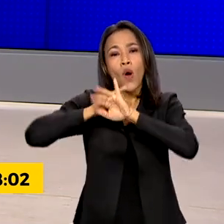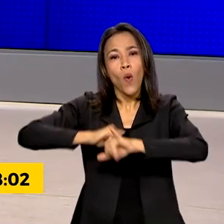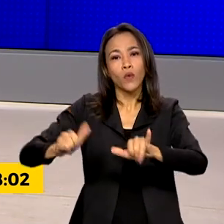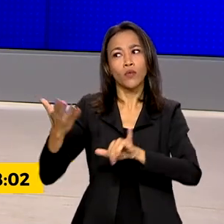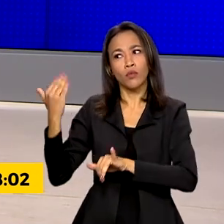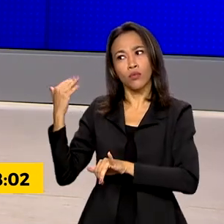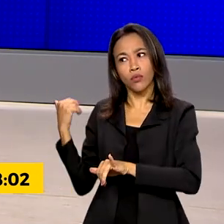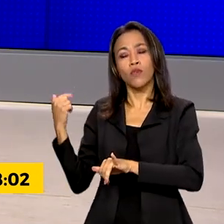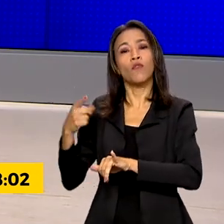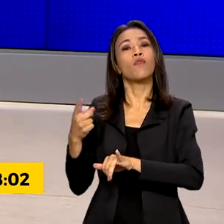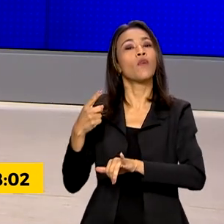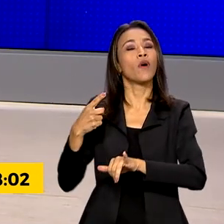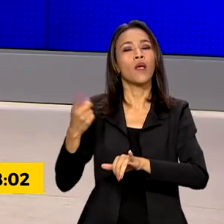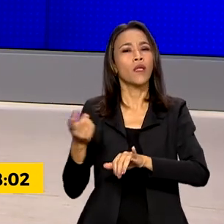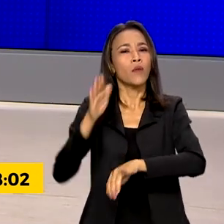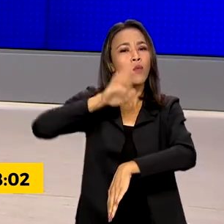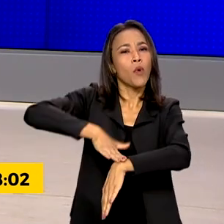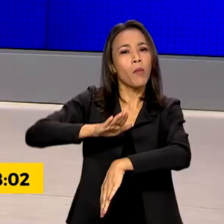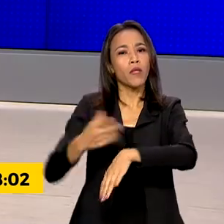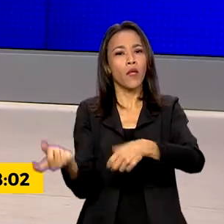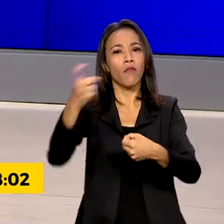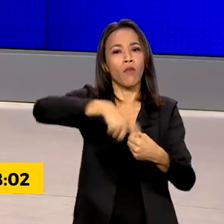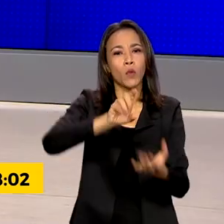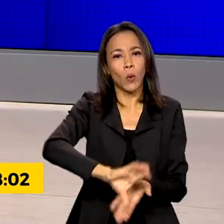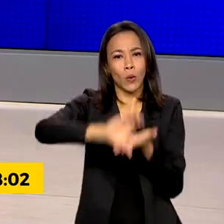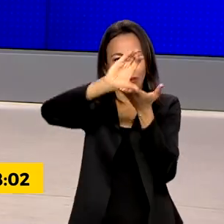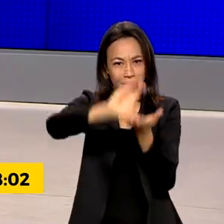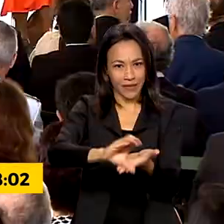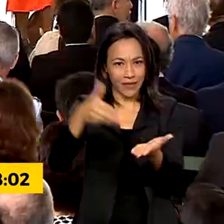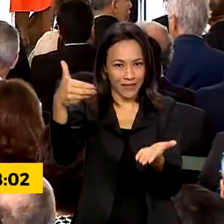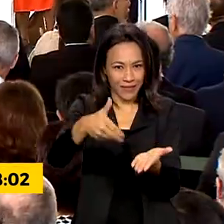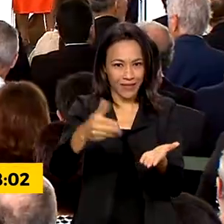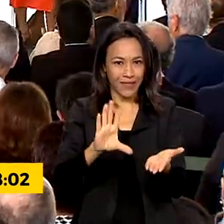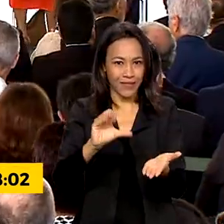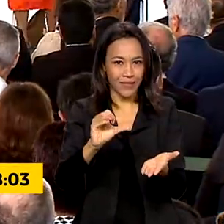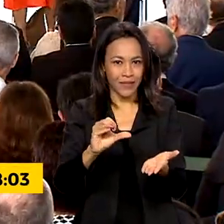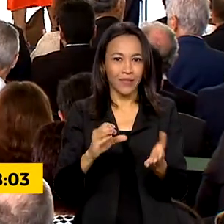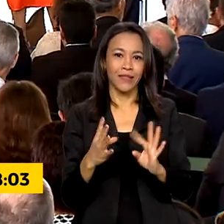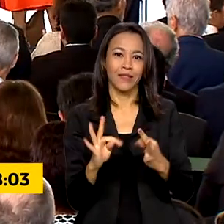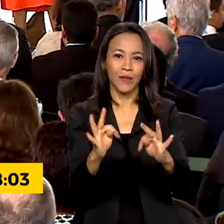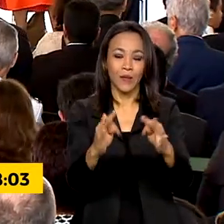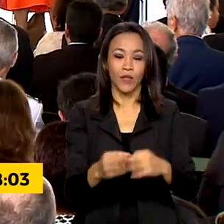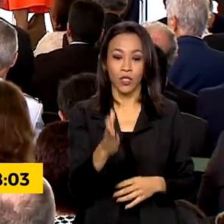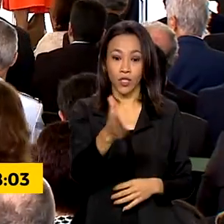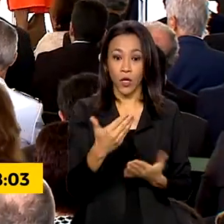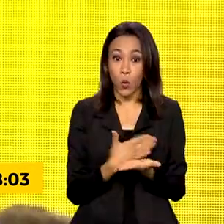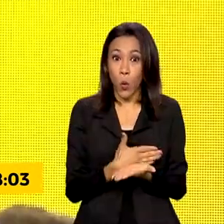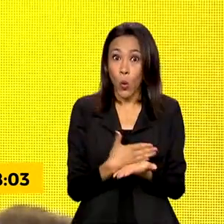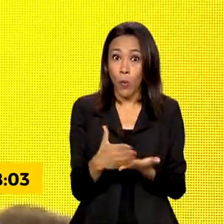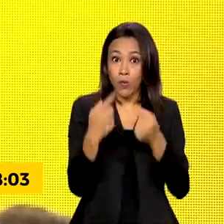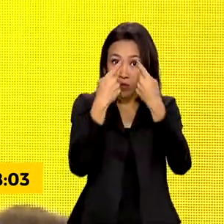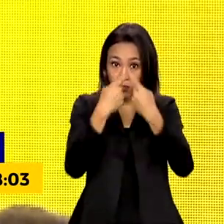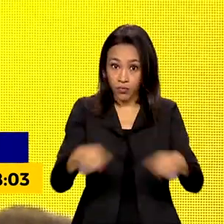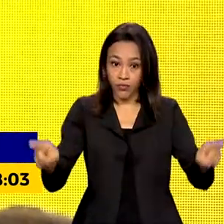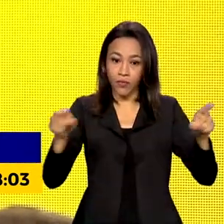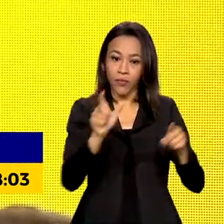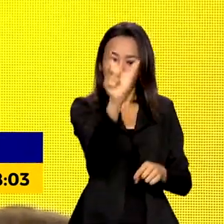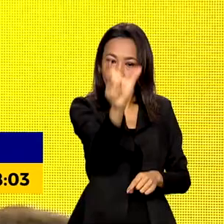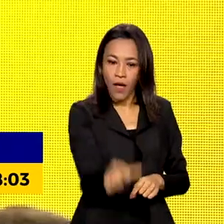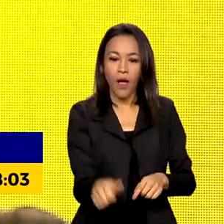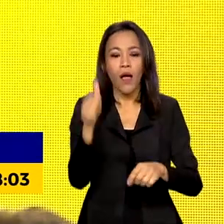retomada do Conselho Nacional de Ciência e Tecnologia. Já no começo do evento, a médica